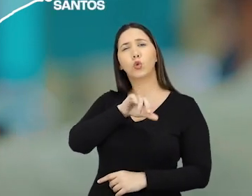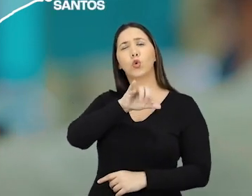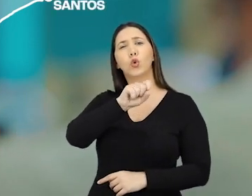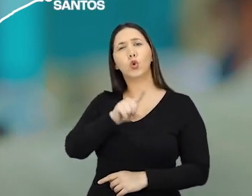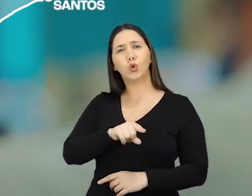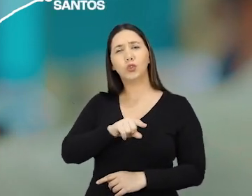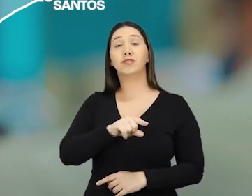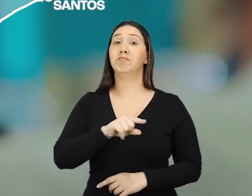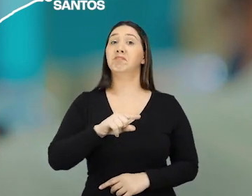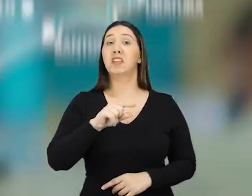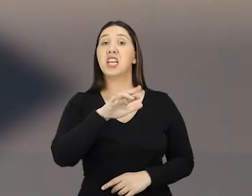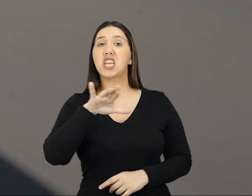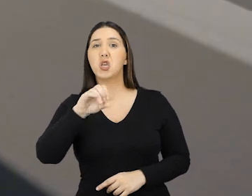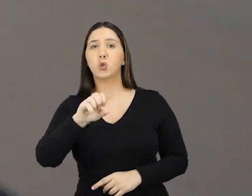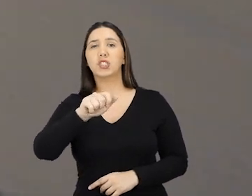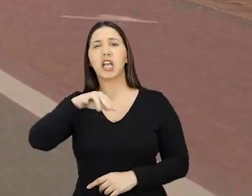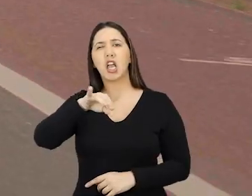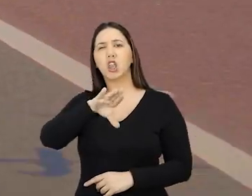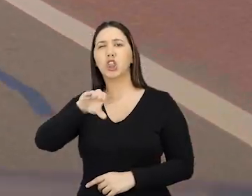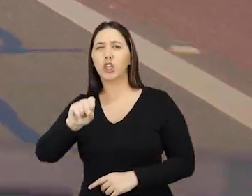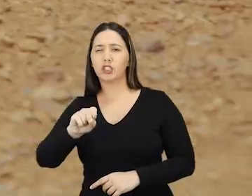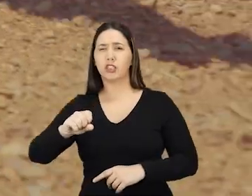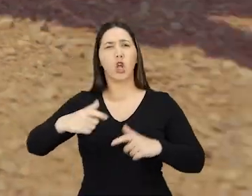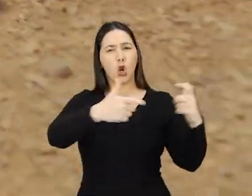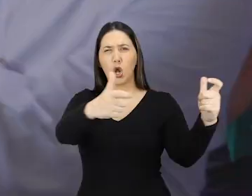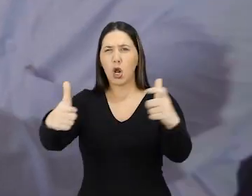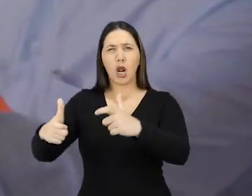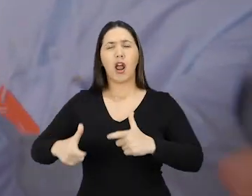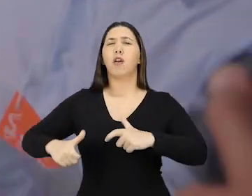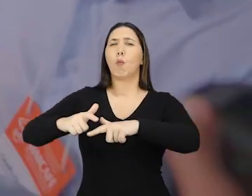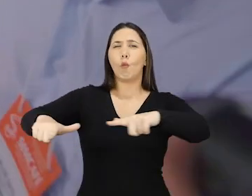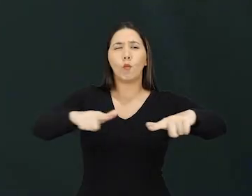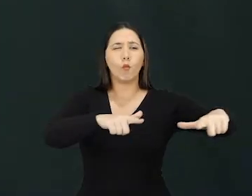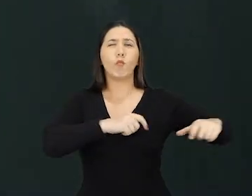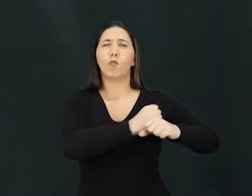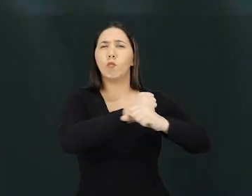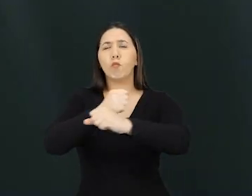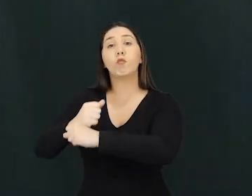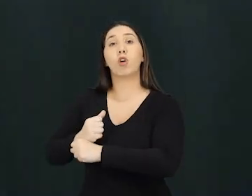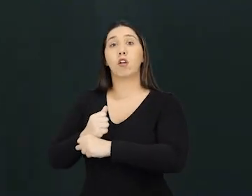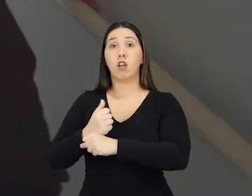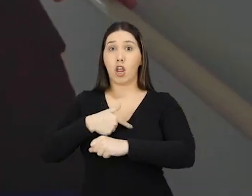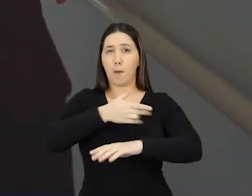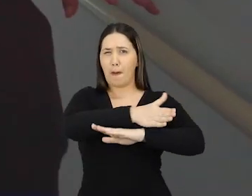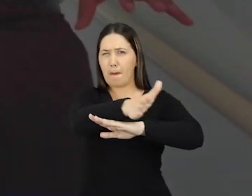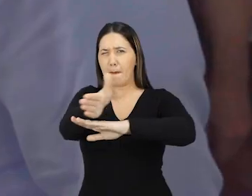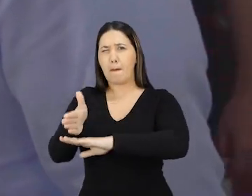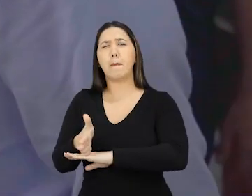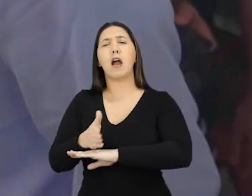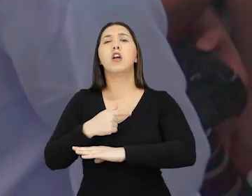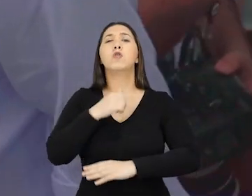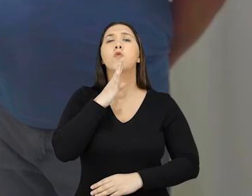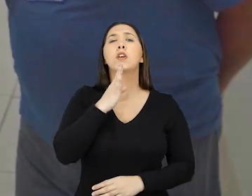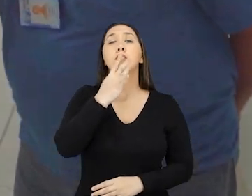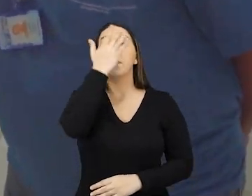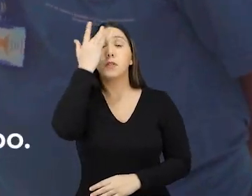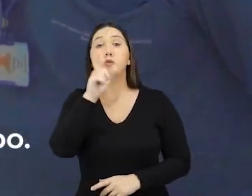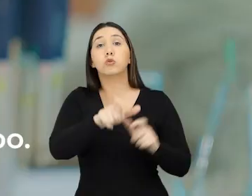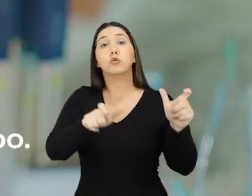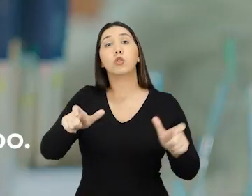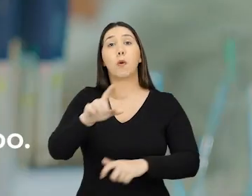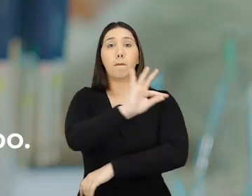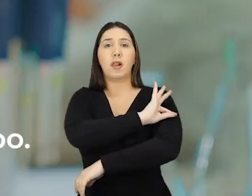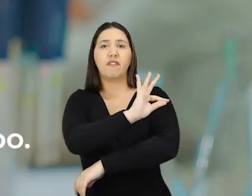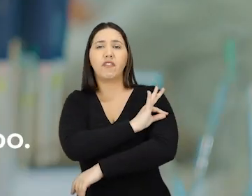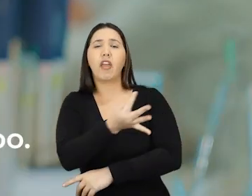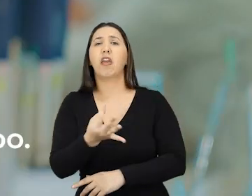Santos e tantas outras ações. E nessas andanças por São Paulo, eu ouvi muito prefeitos e prefeitas, autoridades, sociedade civil.